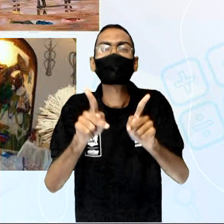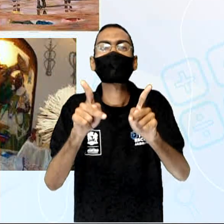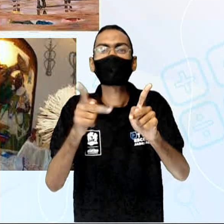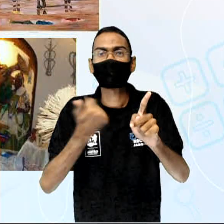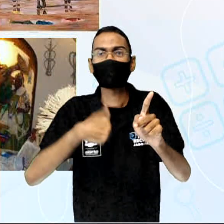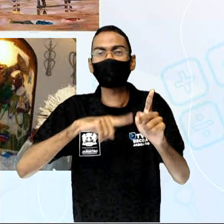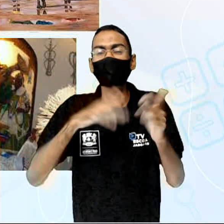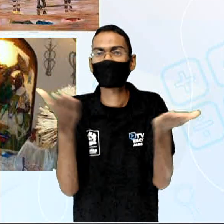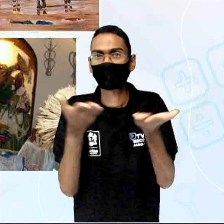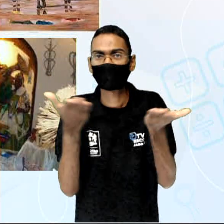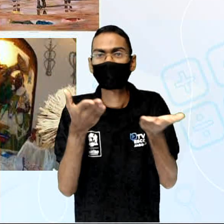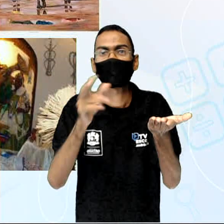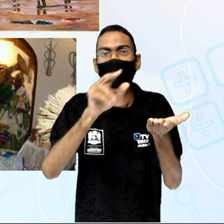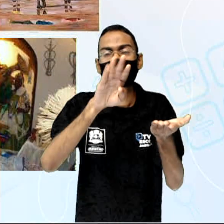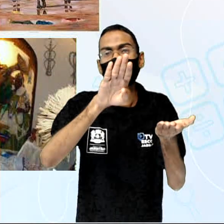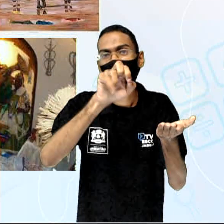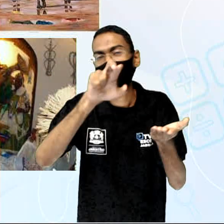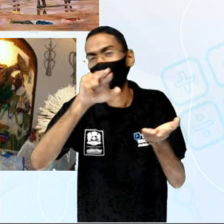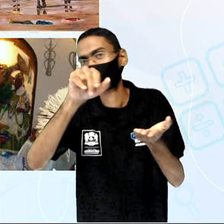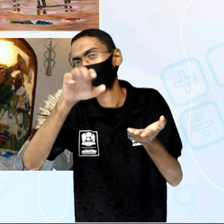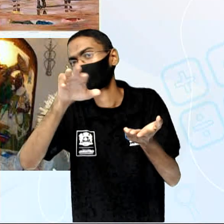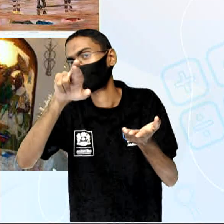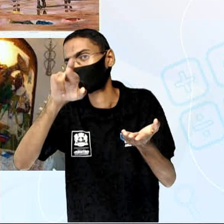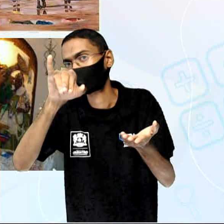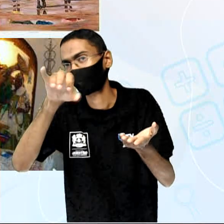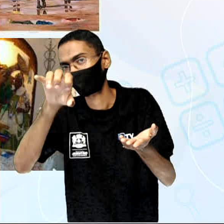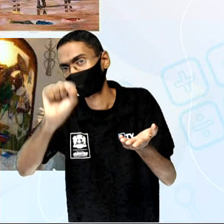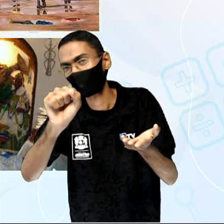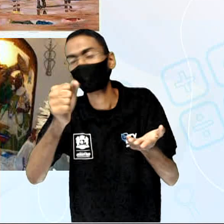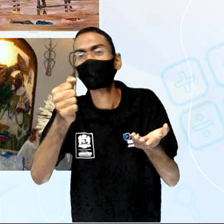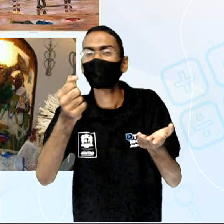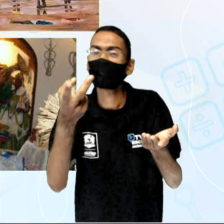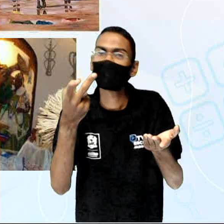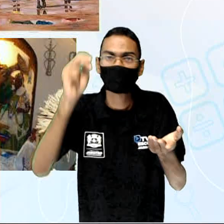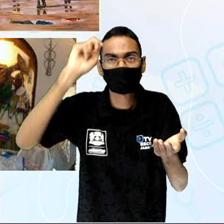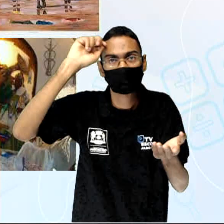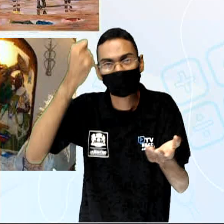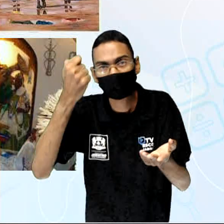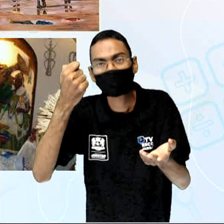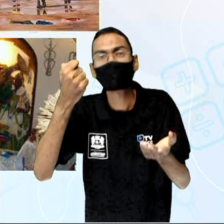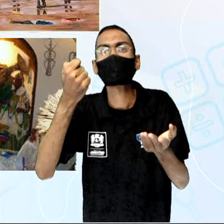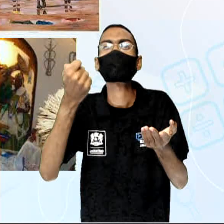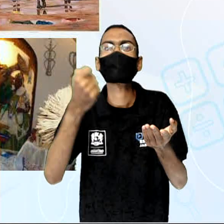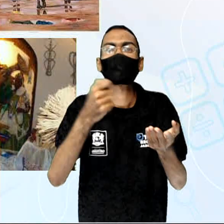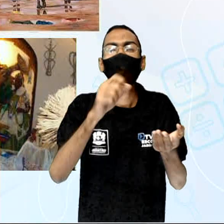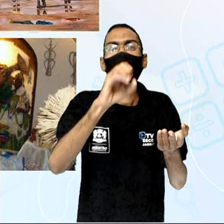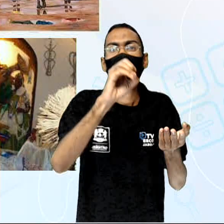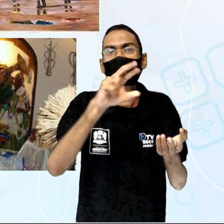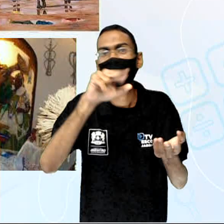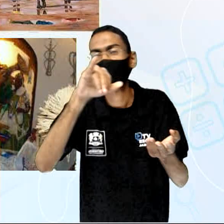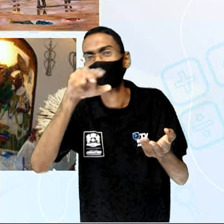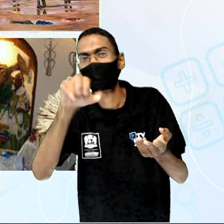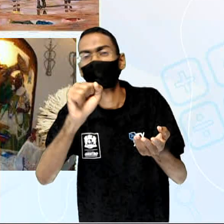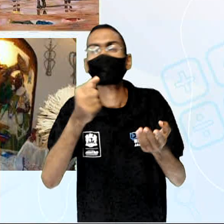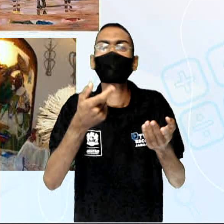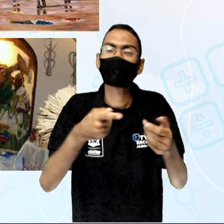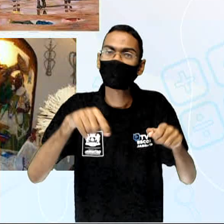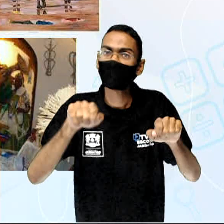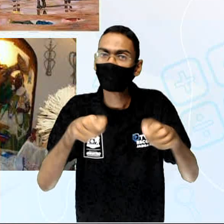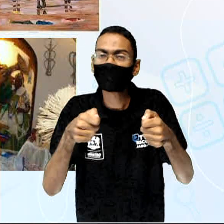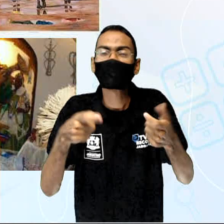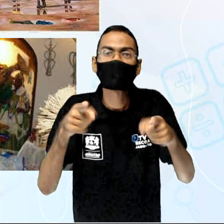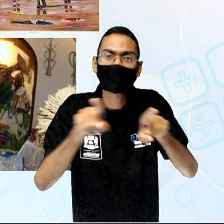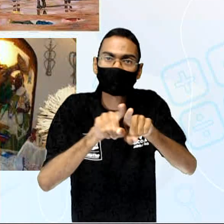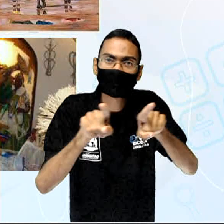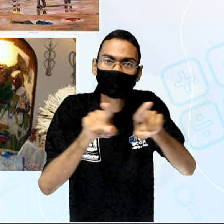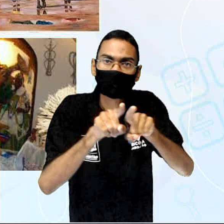né? Ou os africanos islamizados. Eu trago aqui uma dança de um orixá. Eu trago já aqui